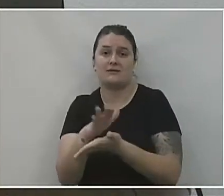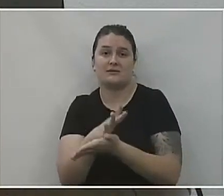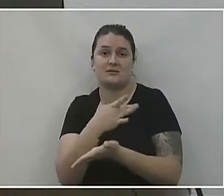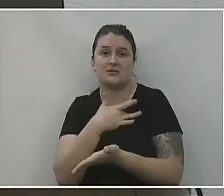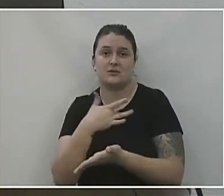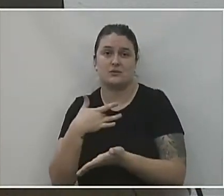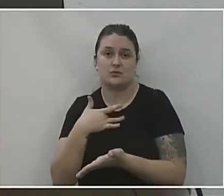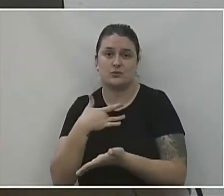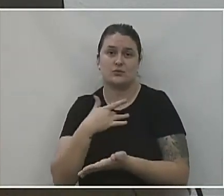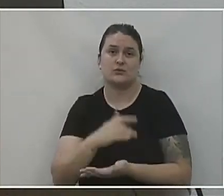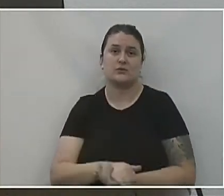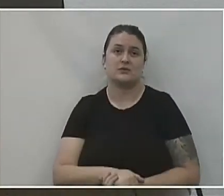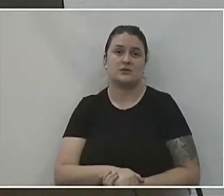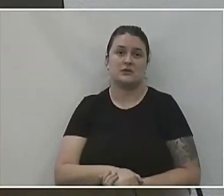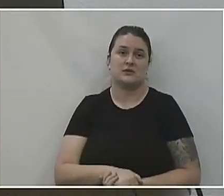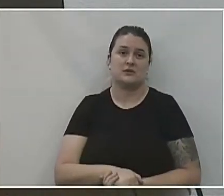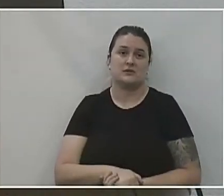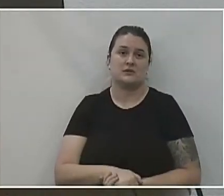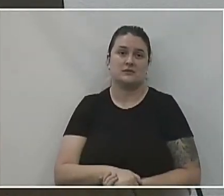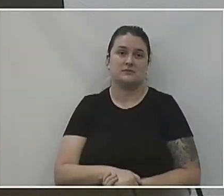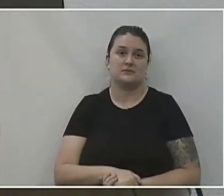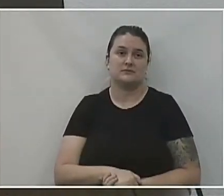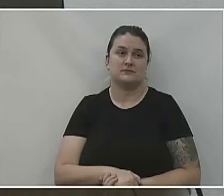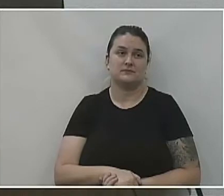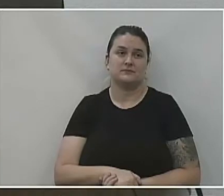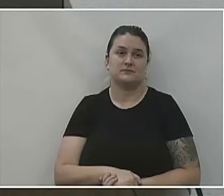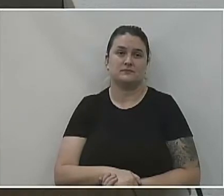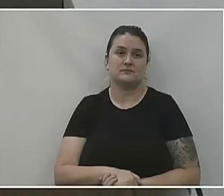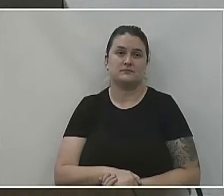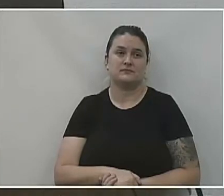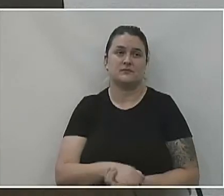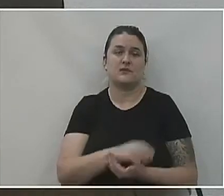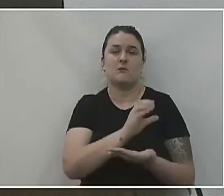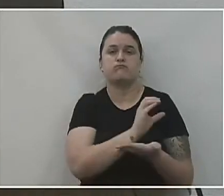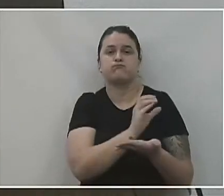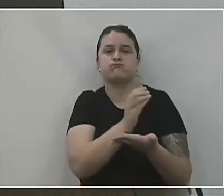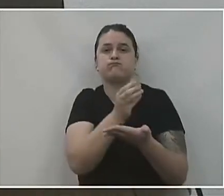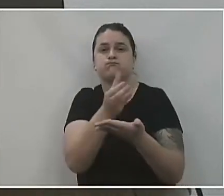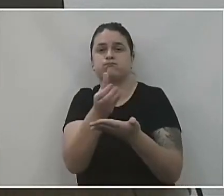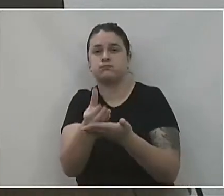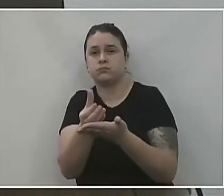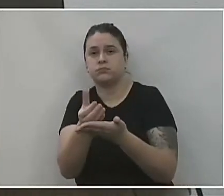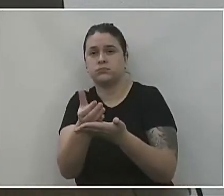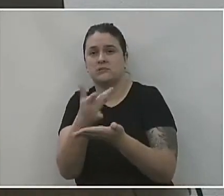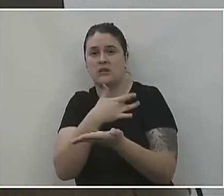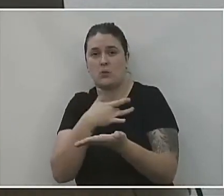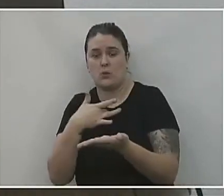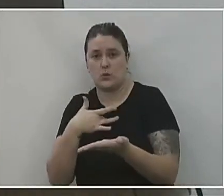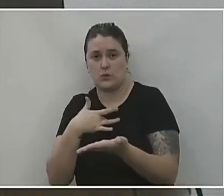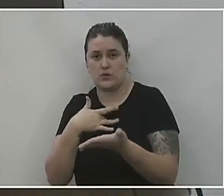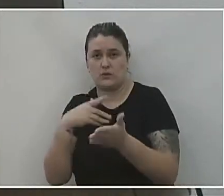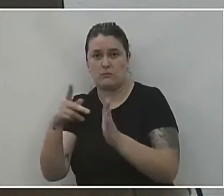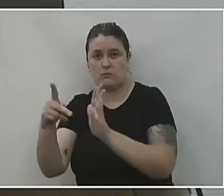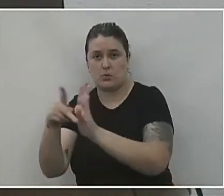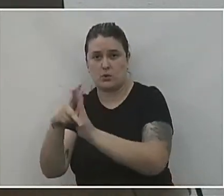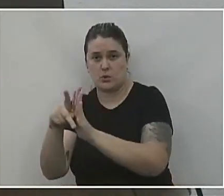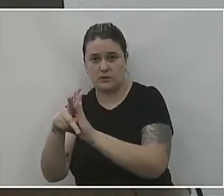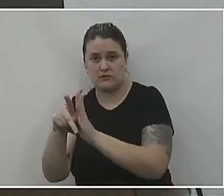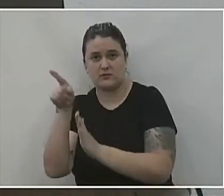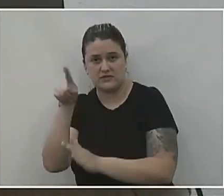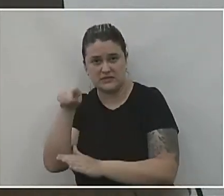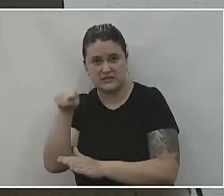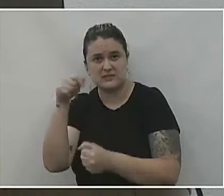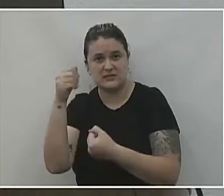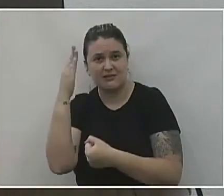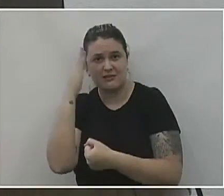saúde, gente. Aliás, assim, a verba, o que veio destinado para a saúde, especificamente, vocês têm